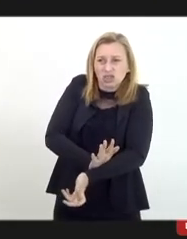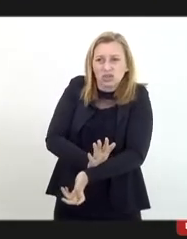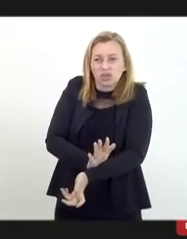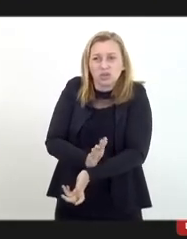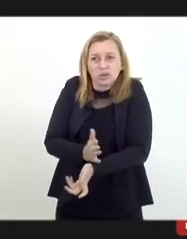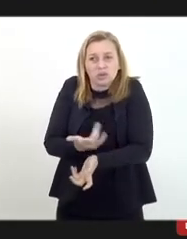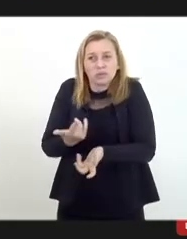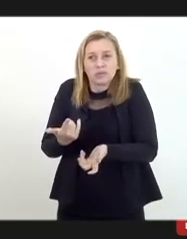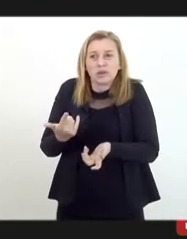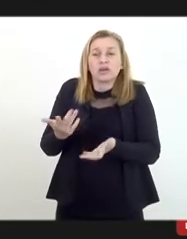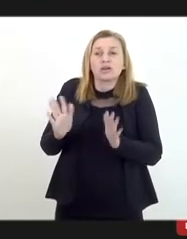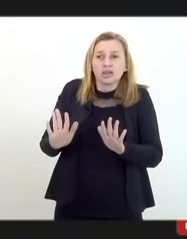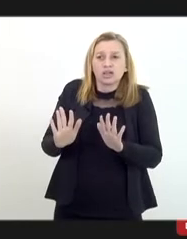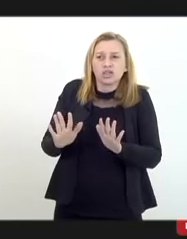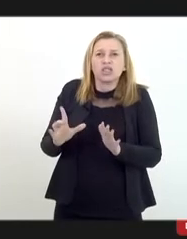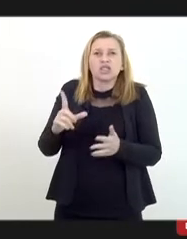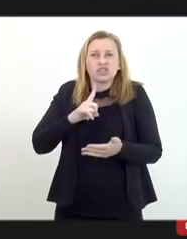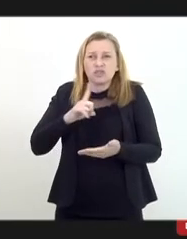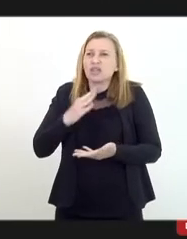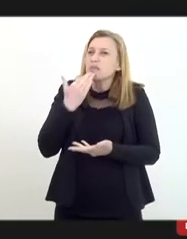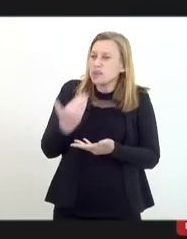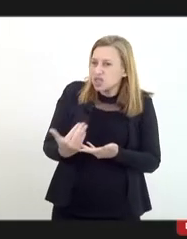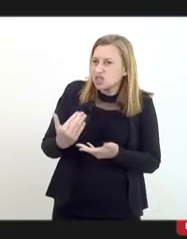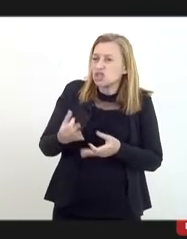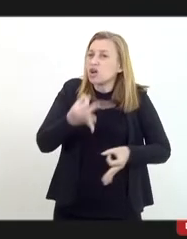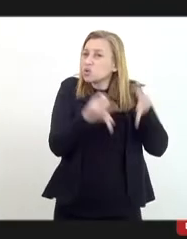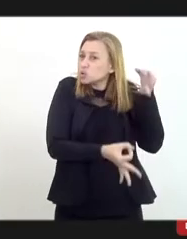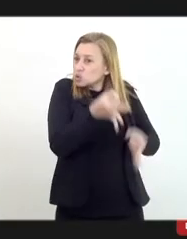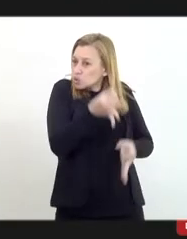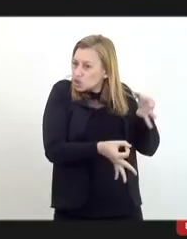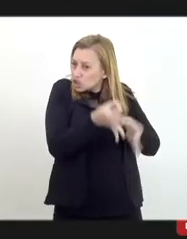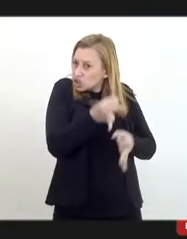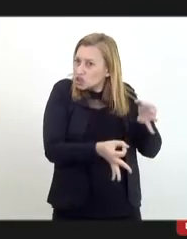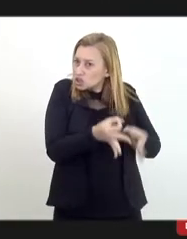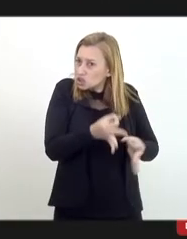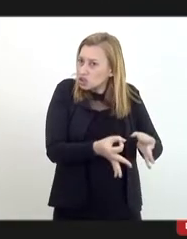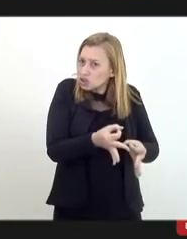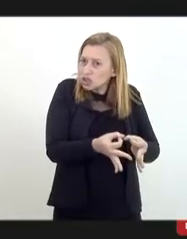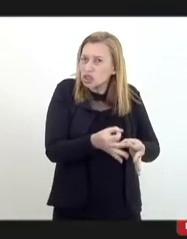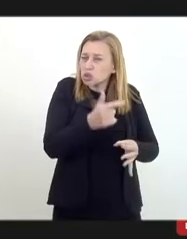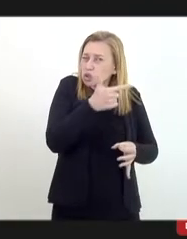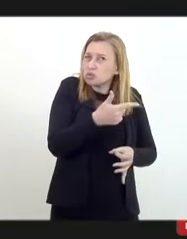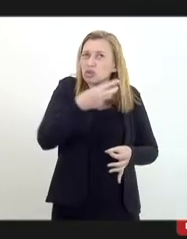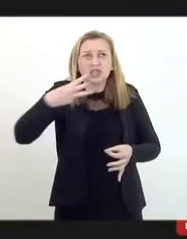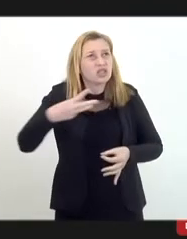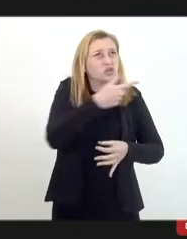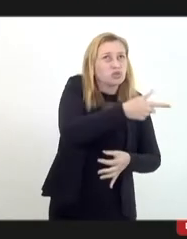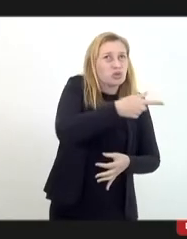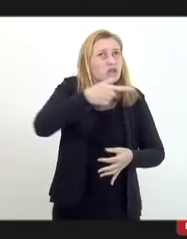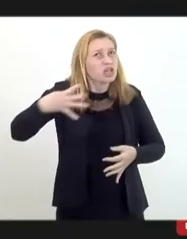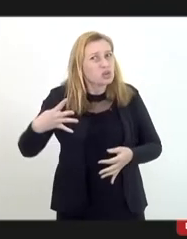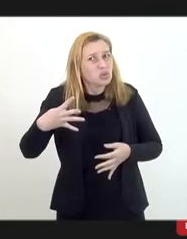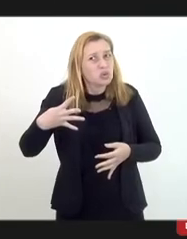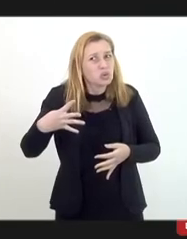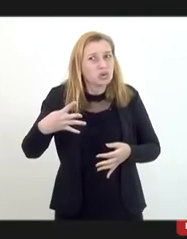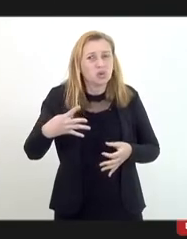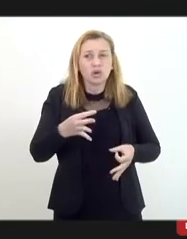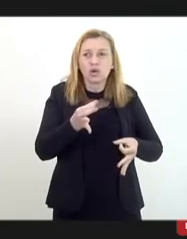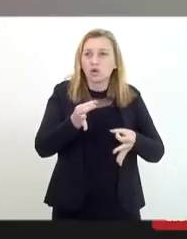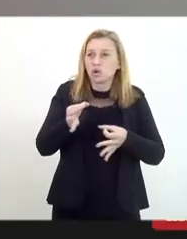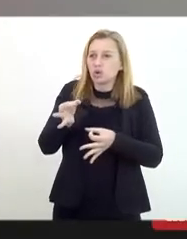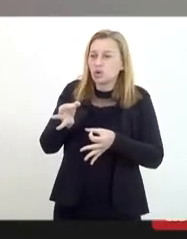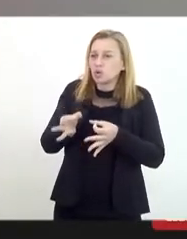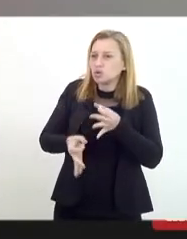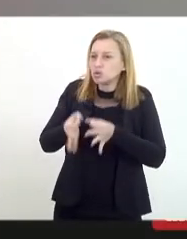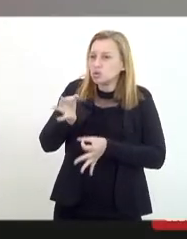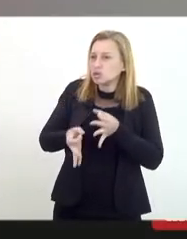trás, embora eu tivesse pedido isso ao juiz da causa, isso foi em 2013, 2014, o juiz simplesmente falou, não, aquilo é liberdade de